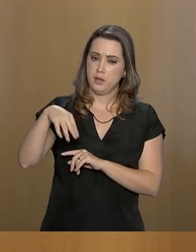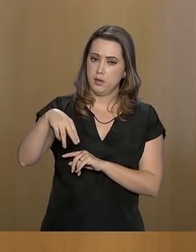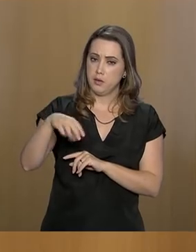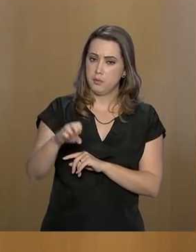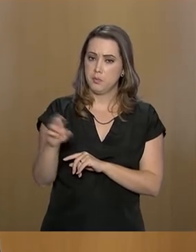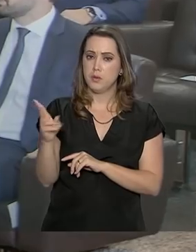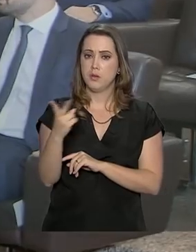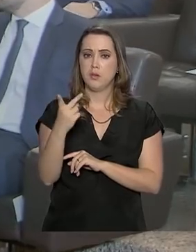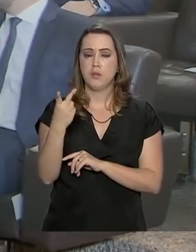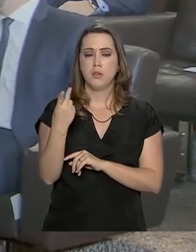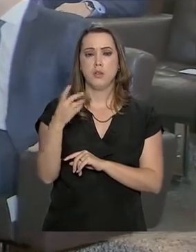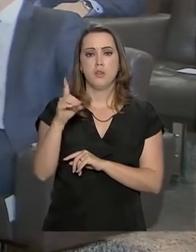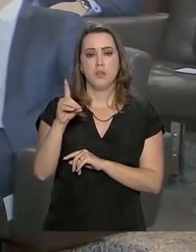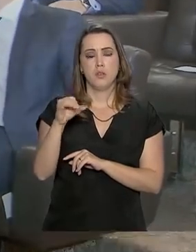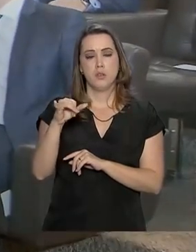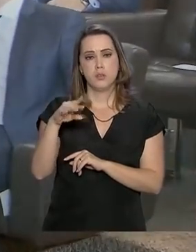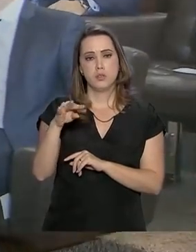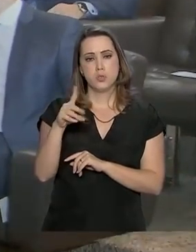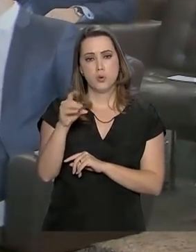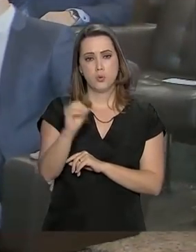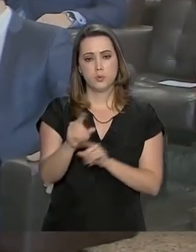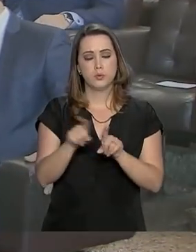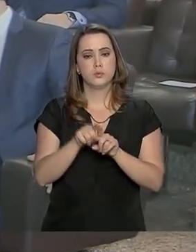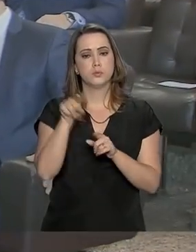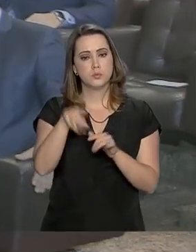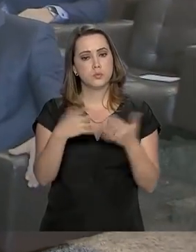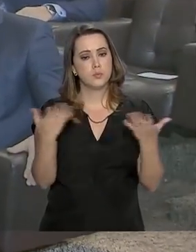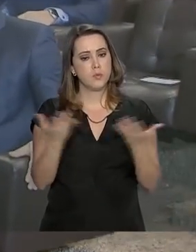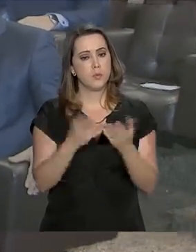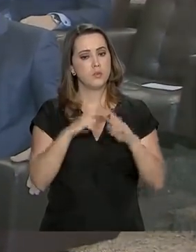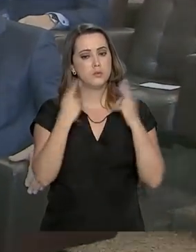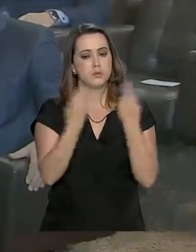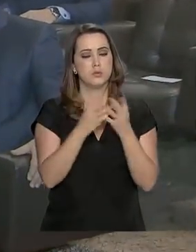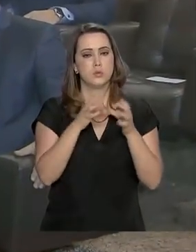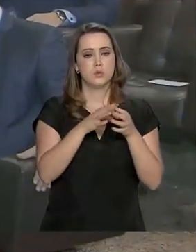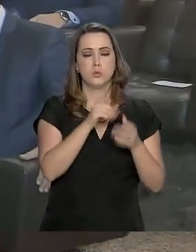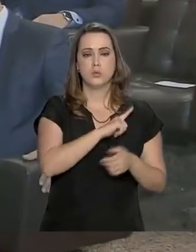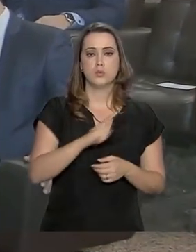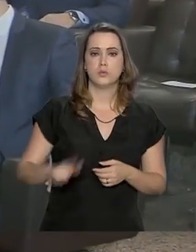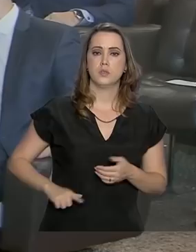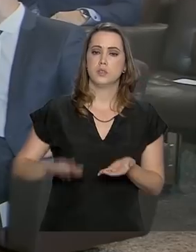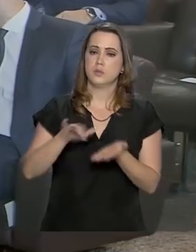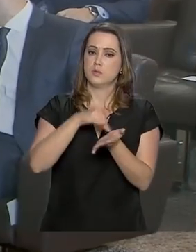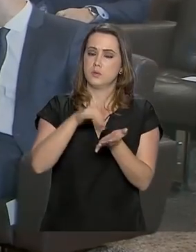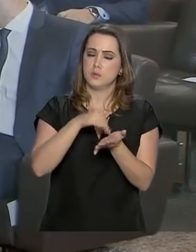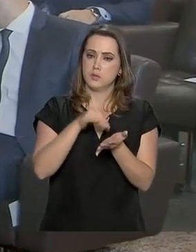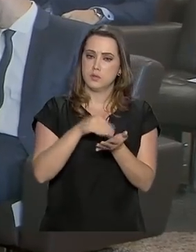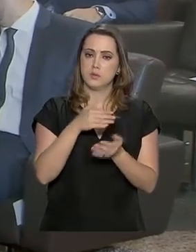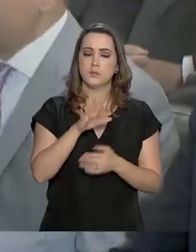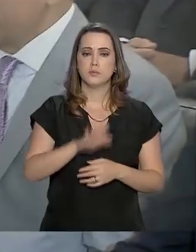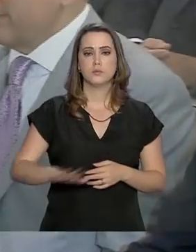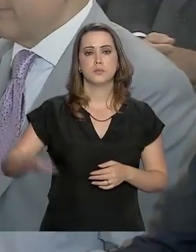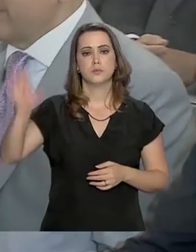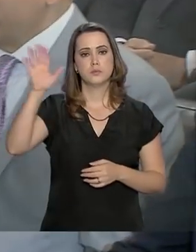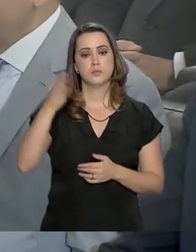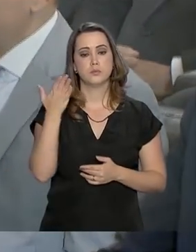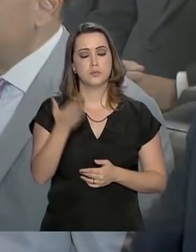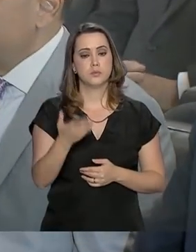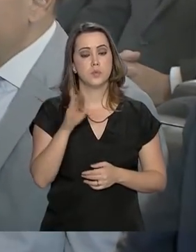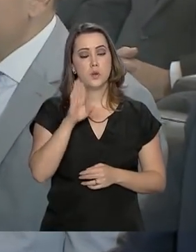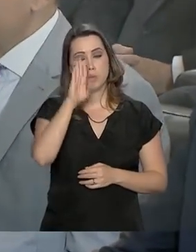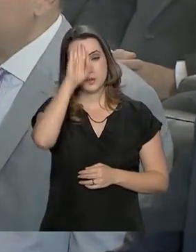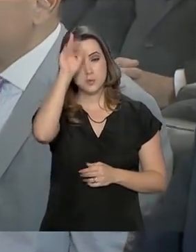pontos do projeto em uma reunião em Brasília com governadores e secretários de segurança pública de todo o país. Uma das